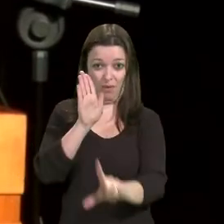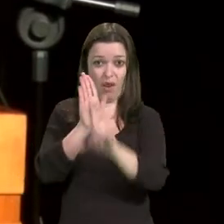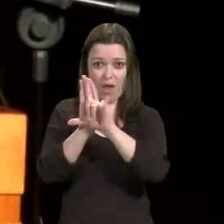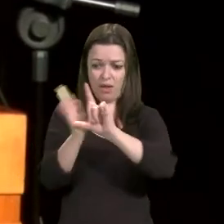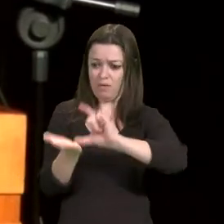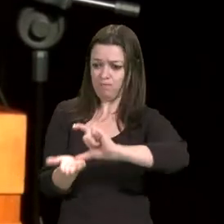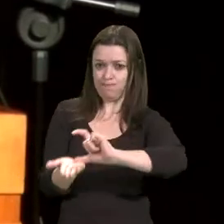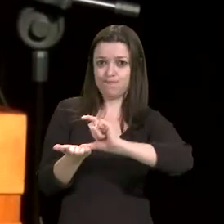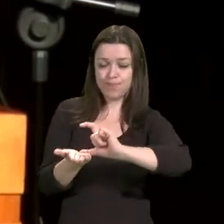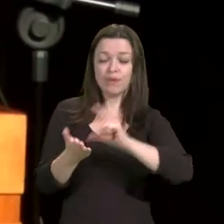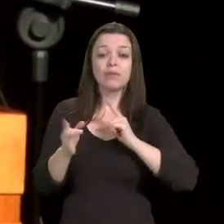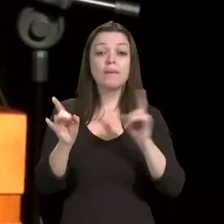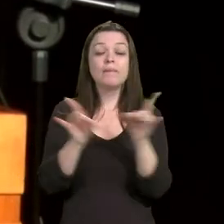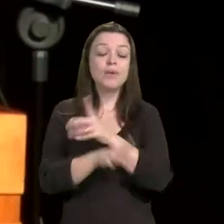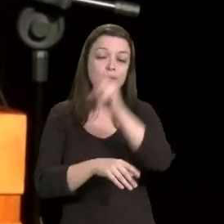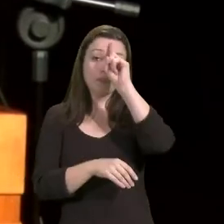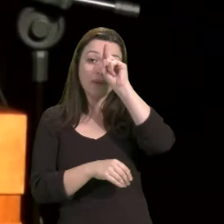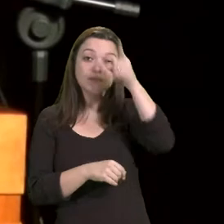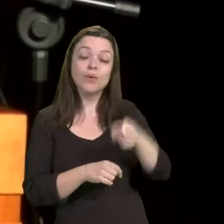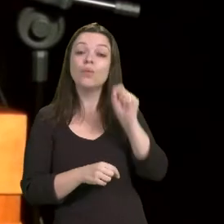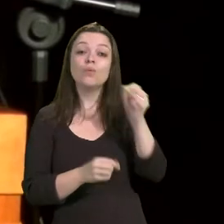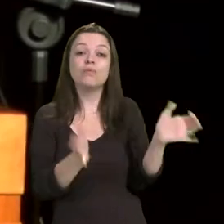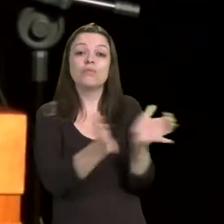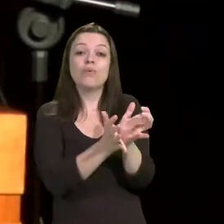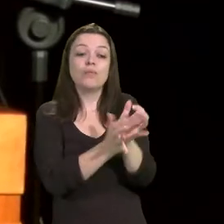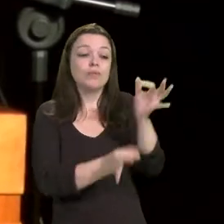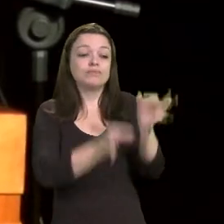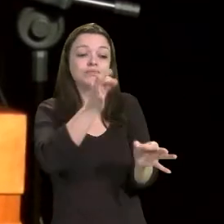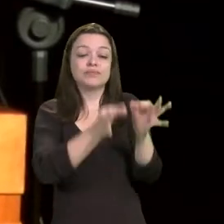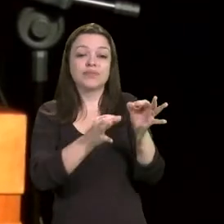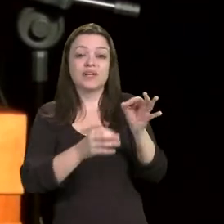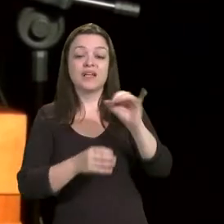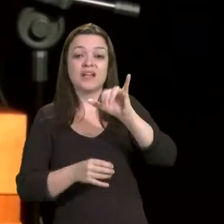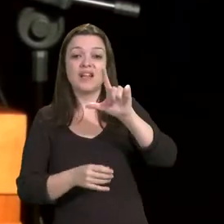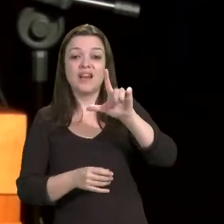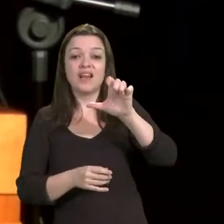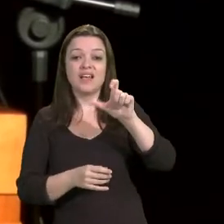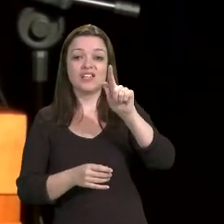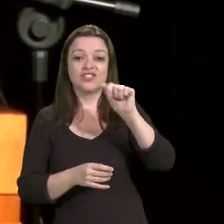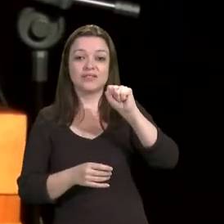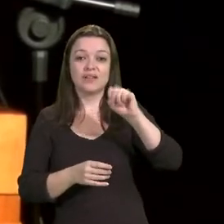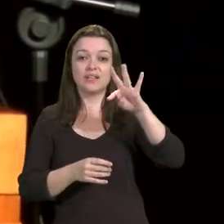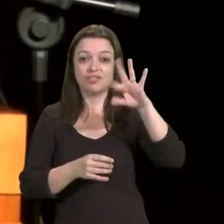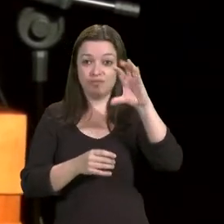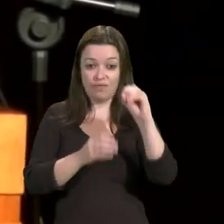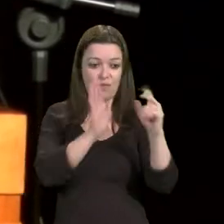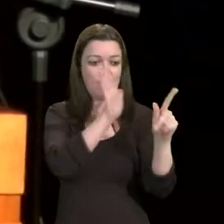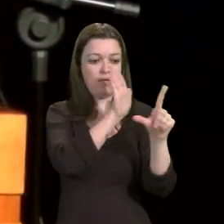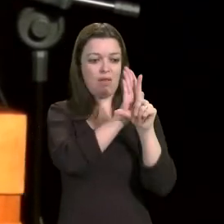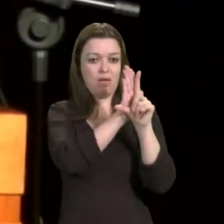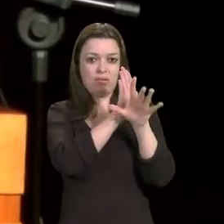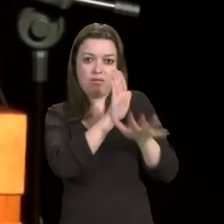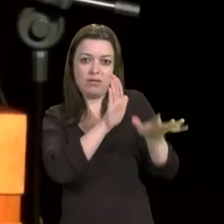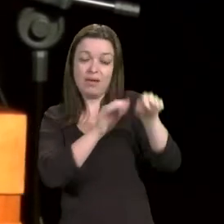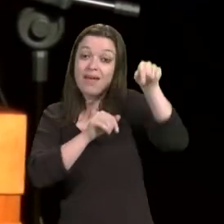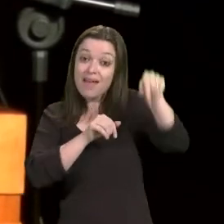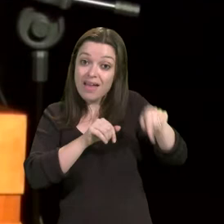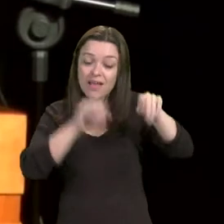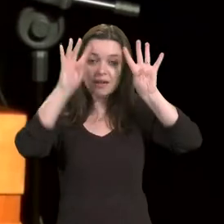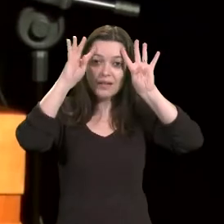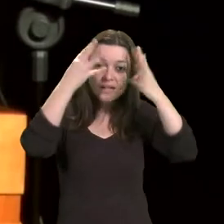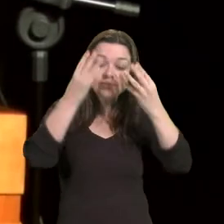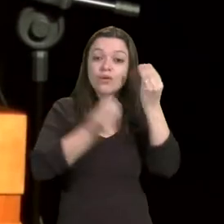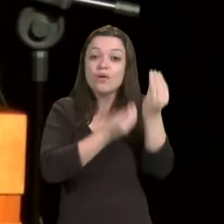Legislativo a matéria orçamentária. Não, por acaso, compete a essa esfera do